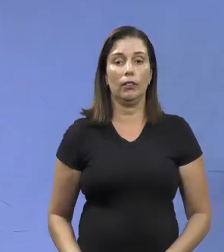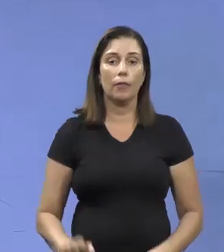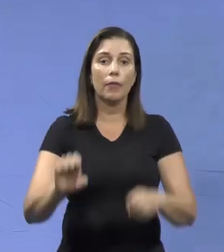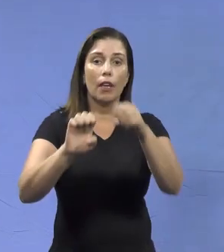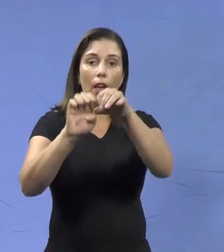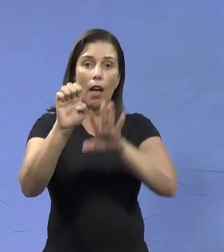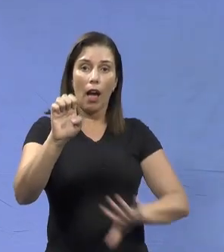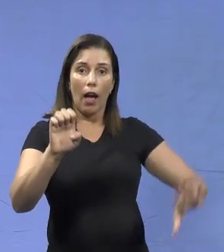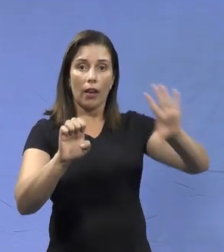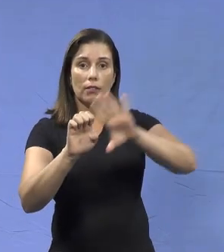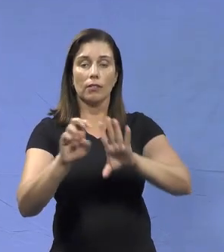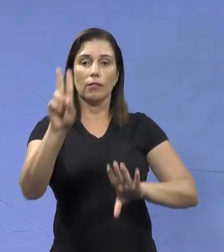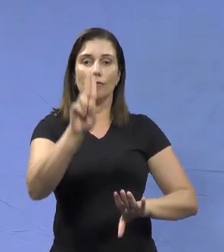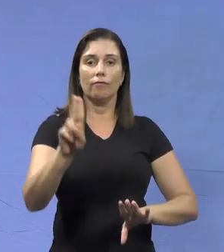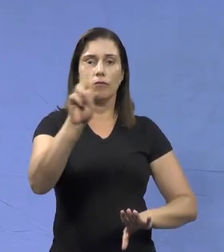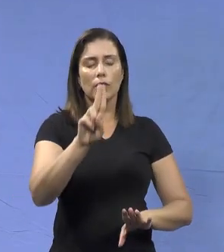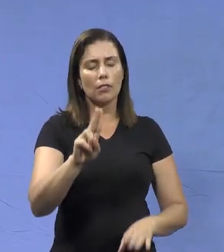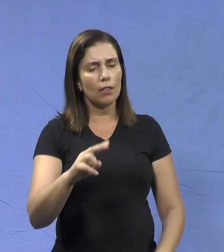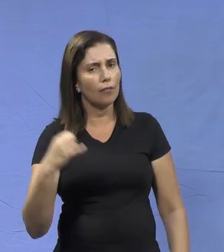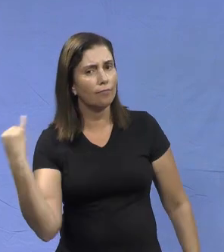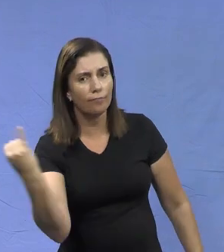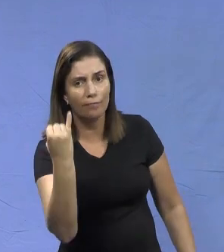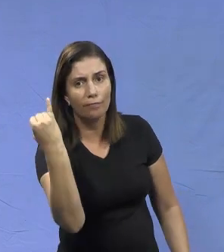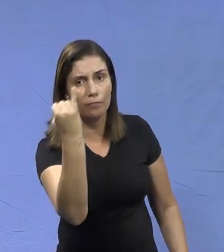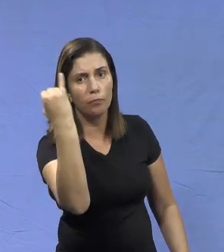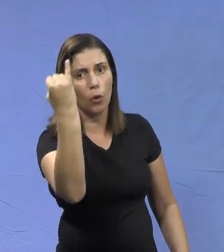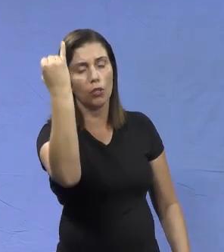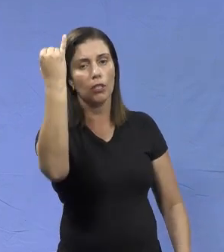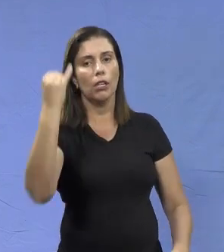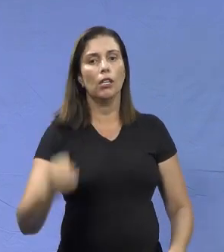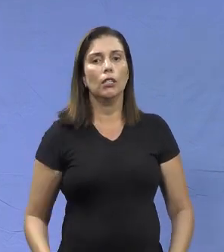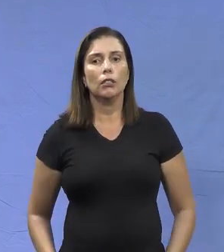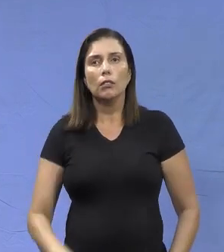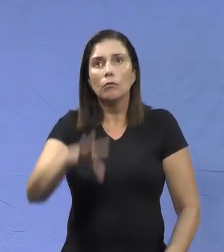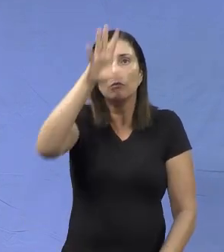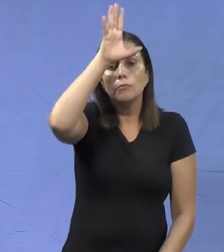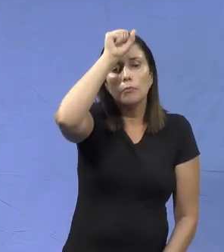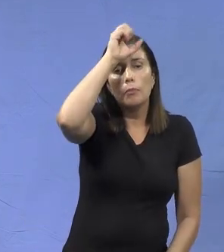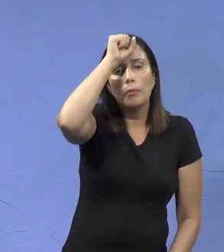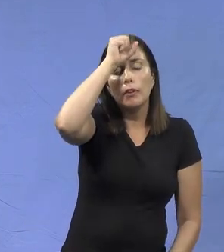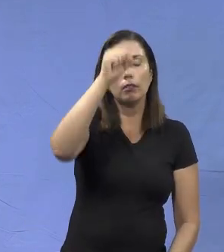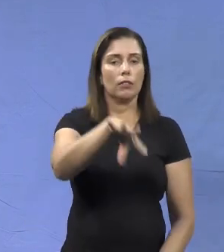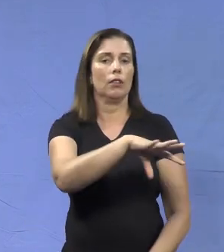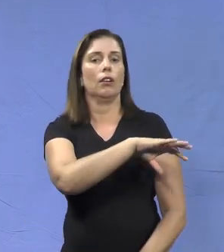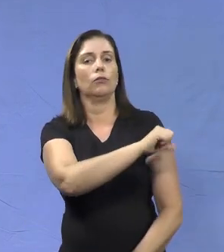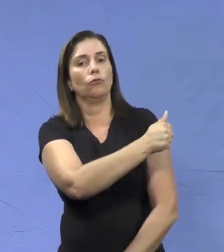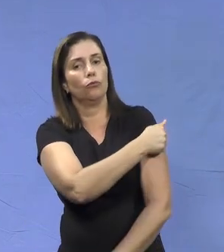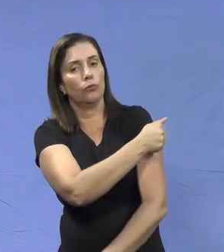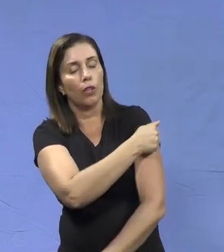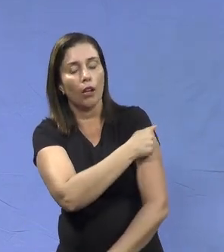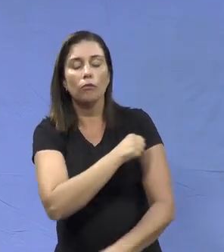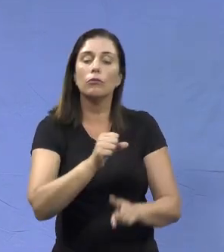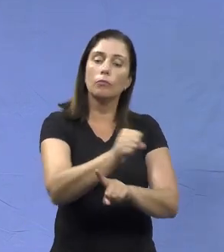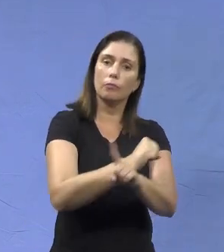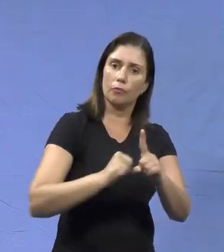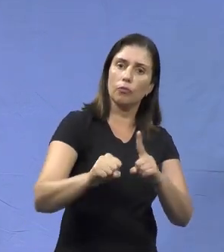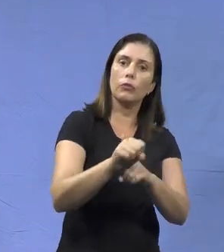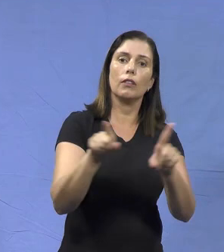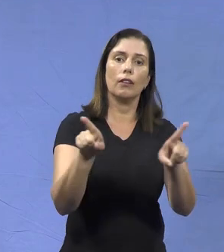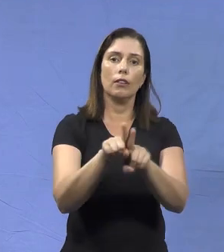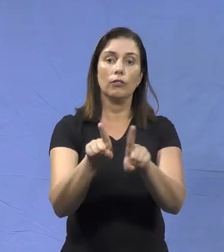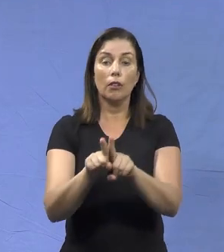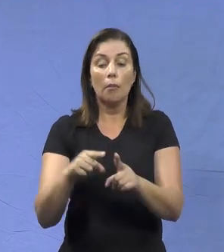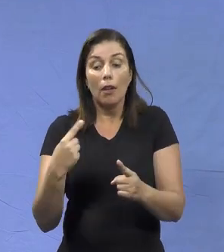A extensão na universidade é de extrema importância, tanto para a formação dos nossos alunos, tanto para a